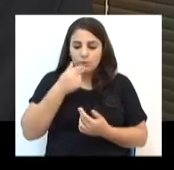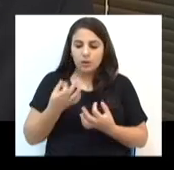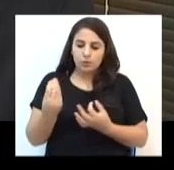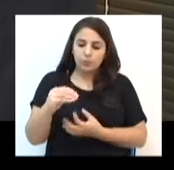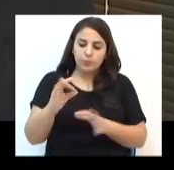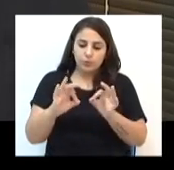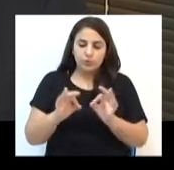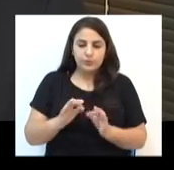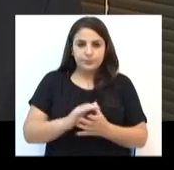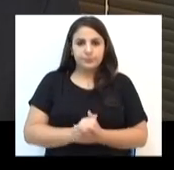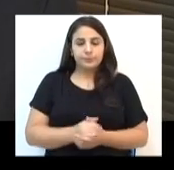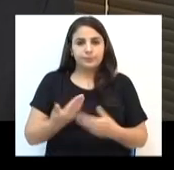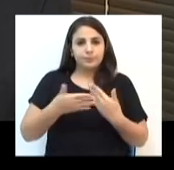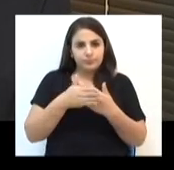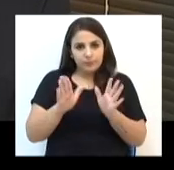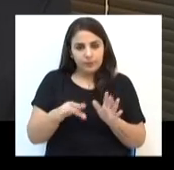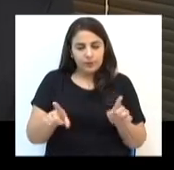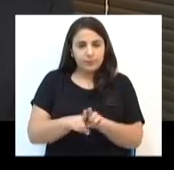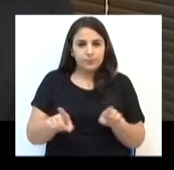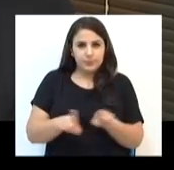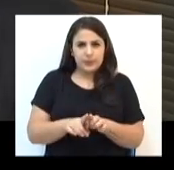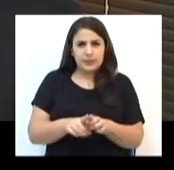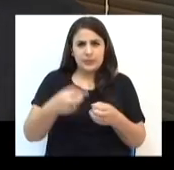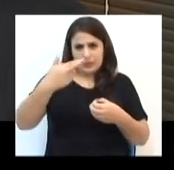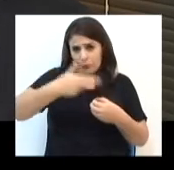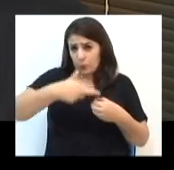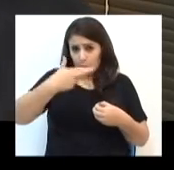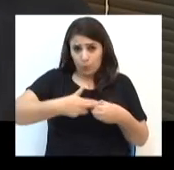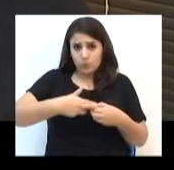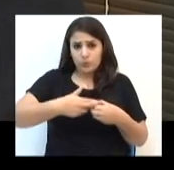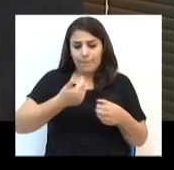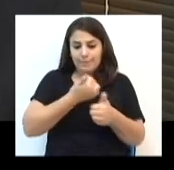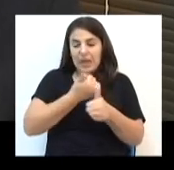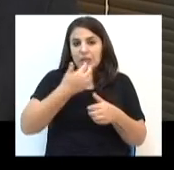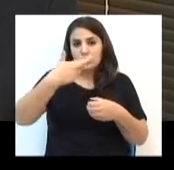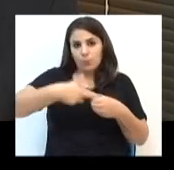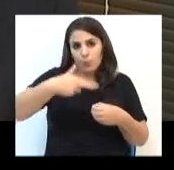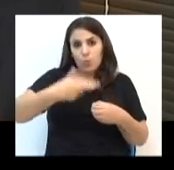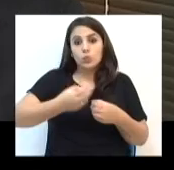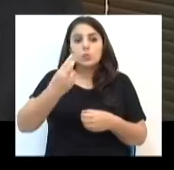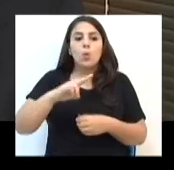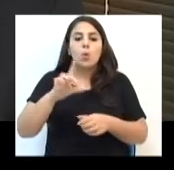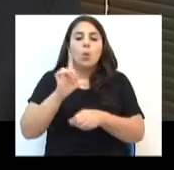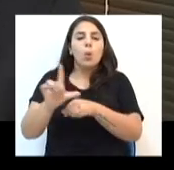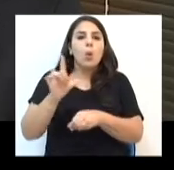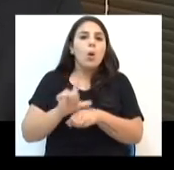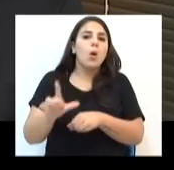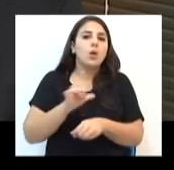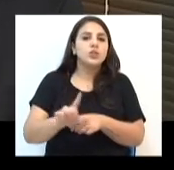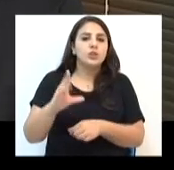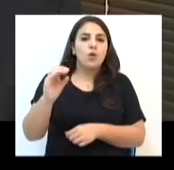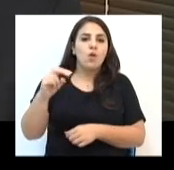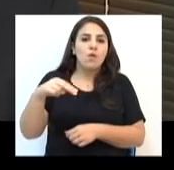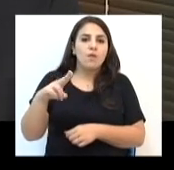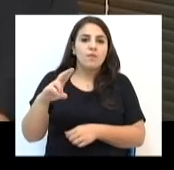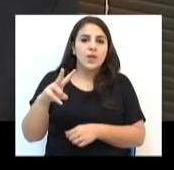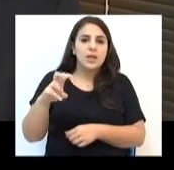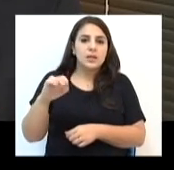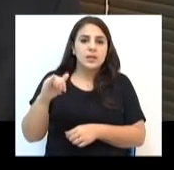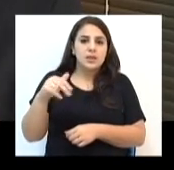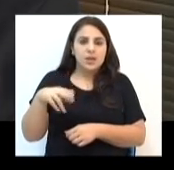coloquei no projeto, abrindo para que no entorno dos postos de combustível ou das lojas de conveniência,